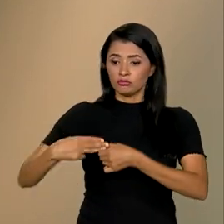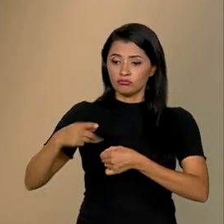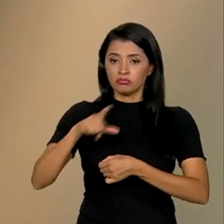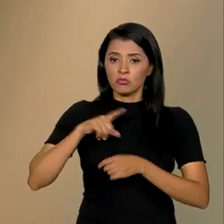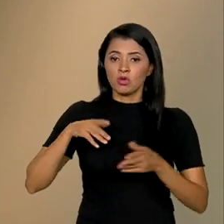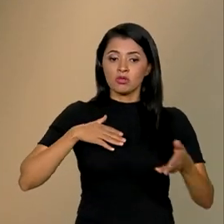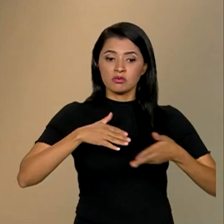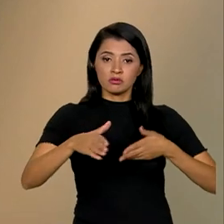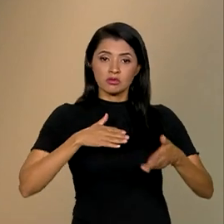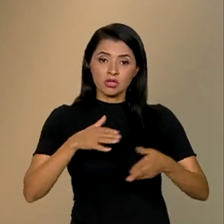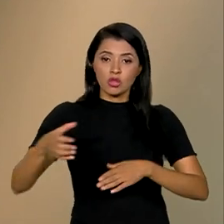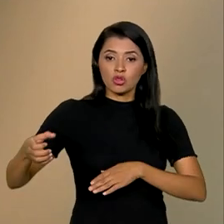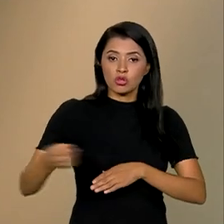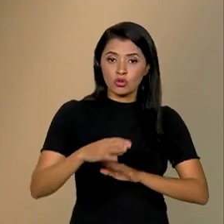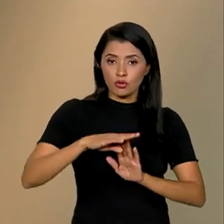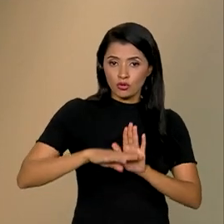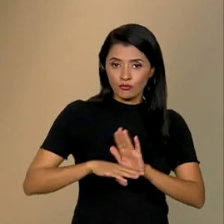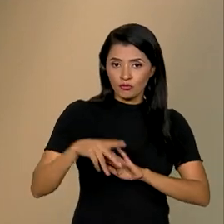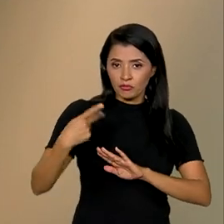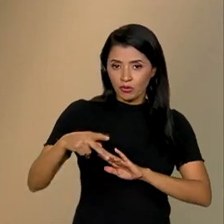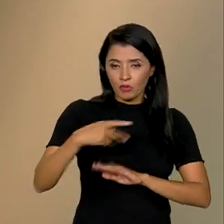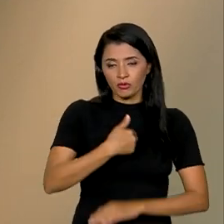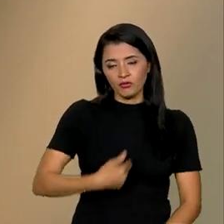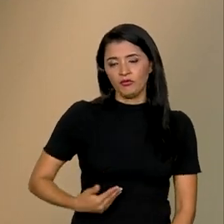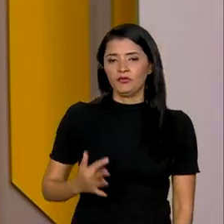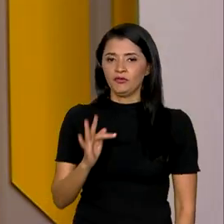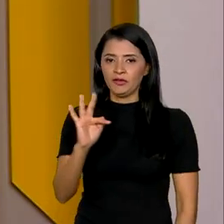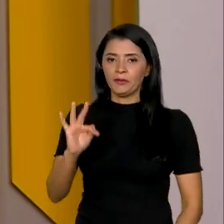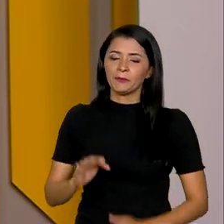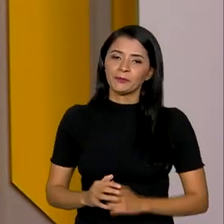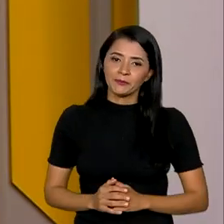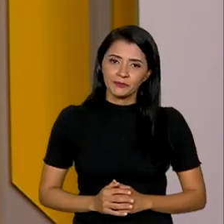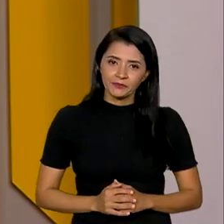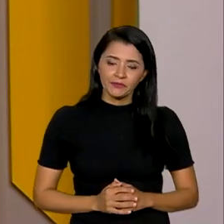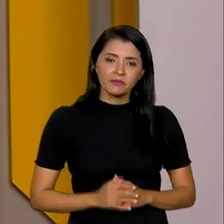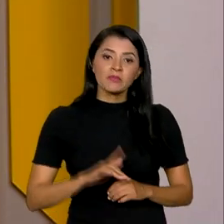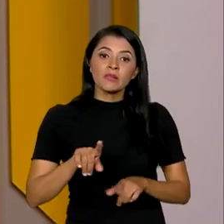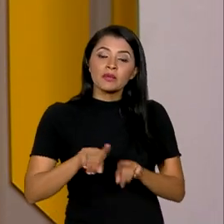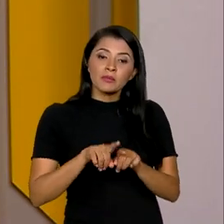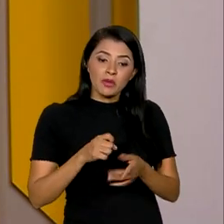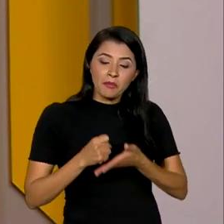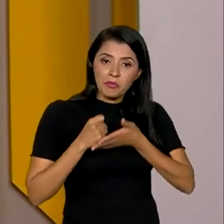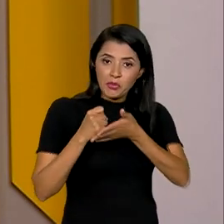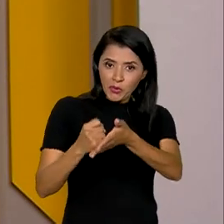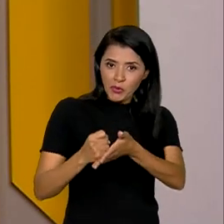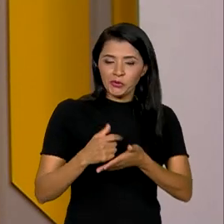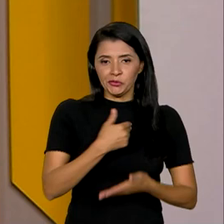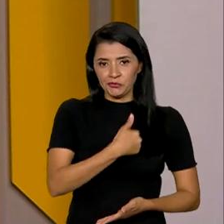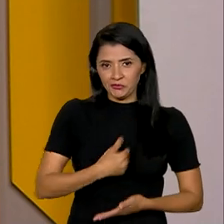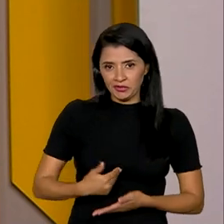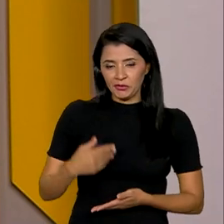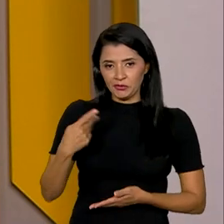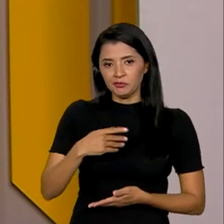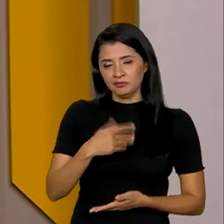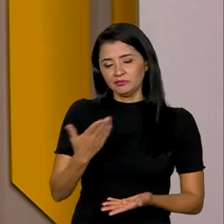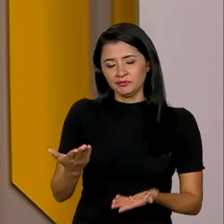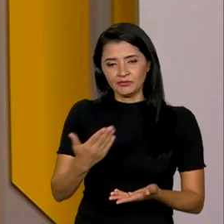possam acessar novos programas do governo federal. E além do apoio, da parceria do governo estadual,